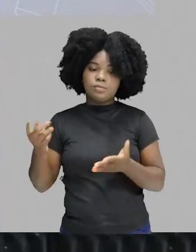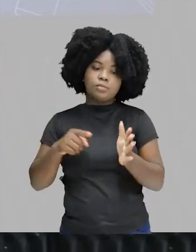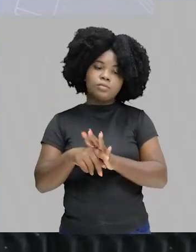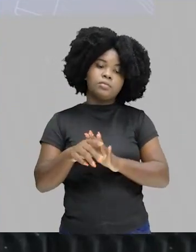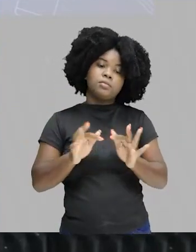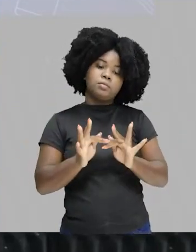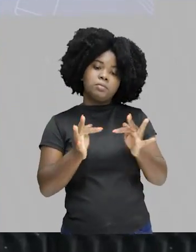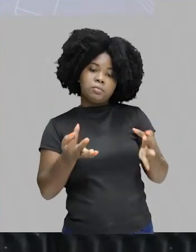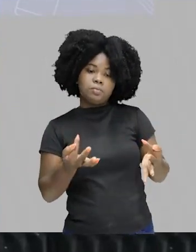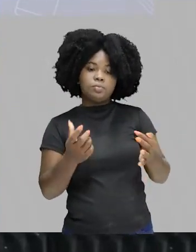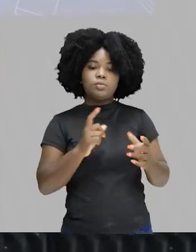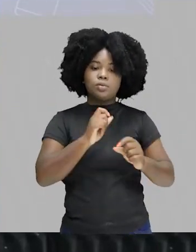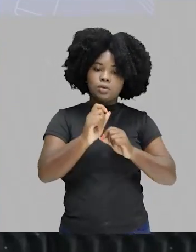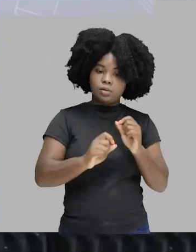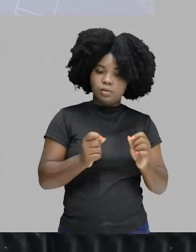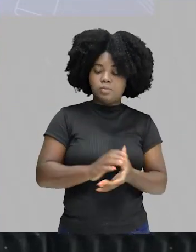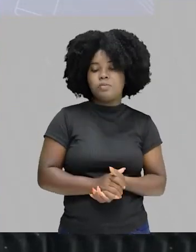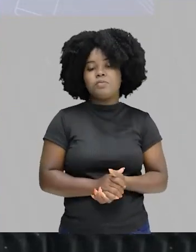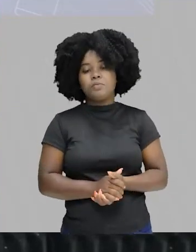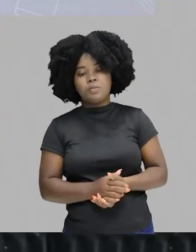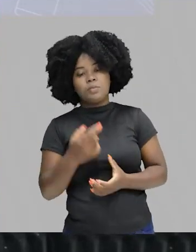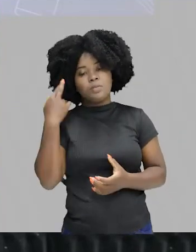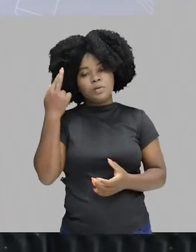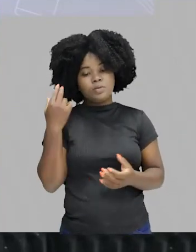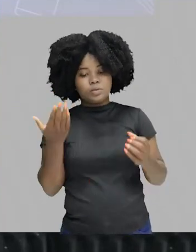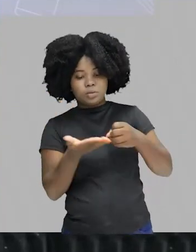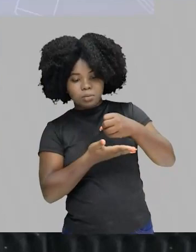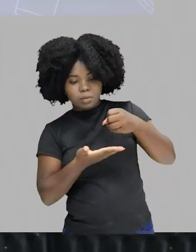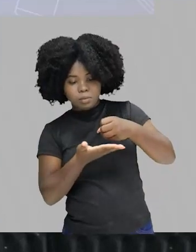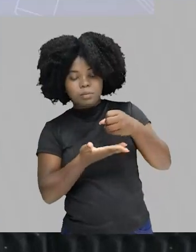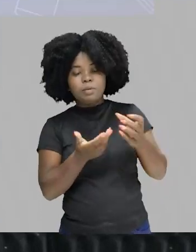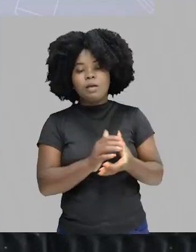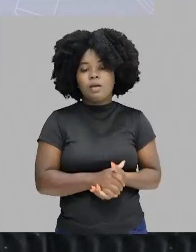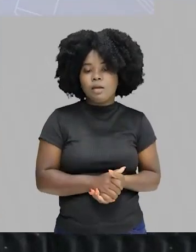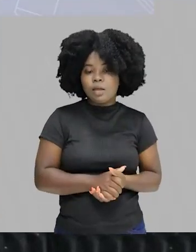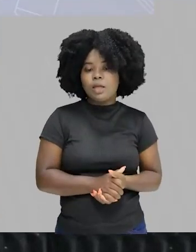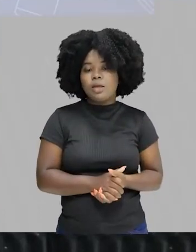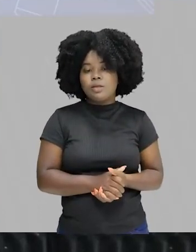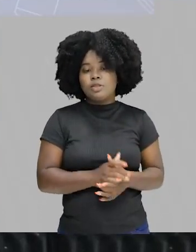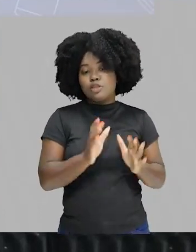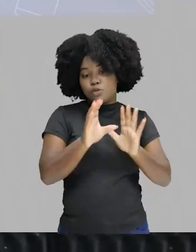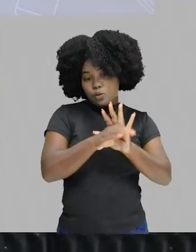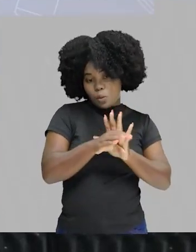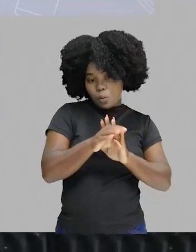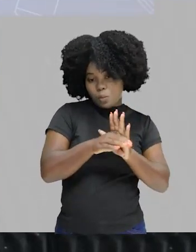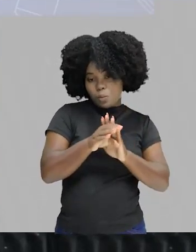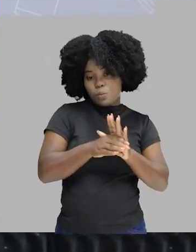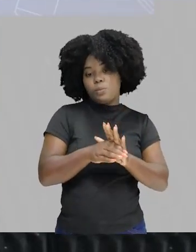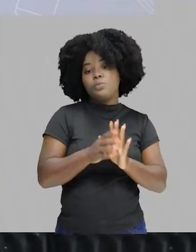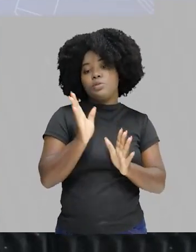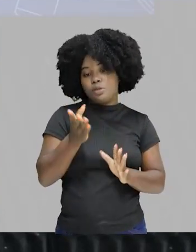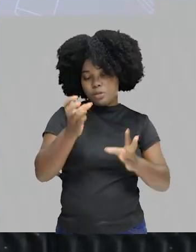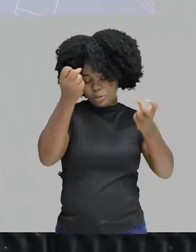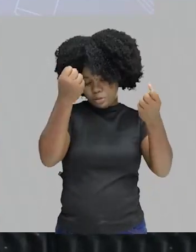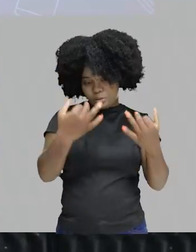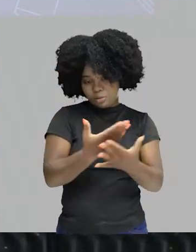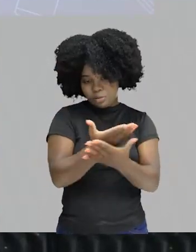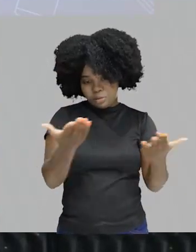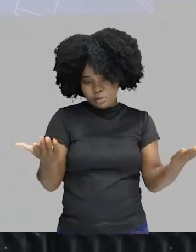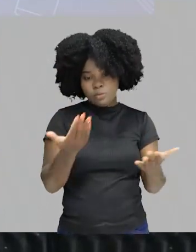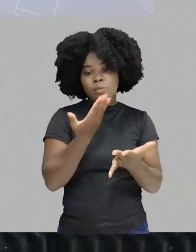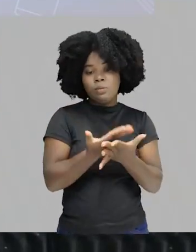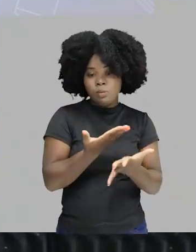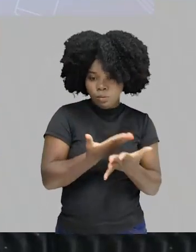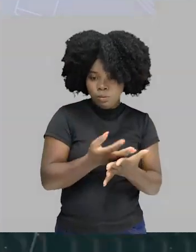simples. Ela traz aqui uma intuição básica sobre o conceito daquilo que nós já delineamos em